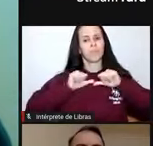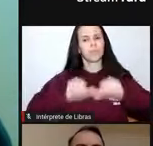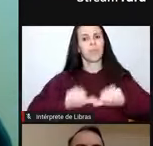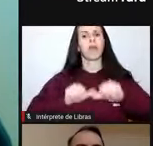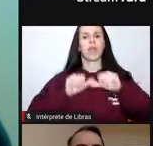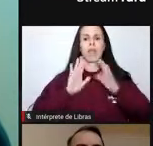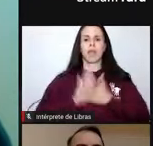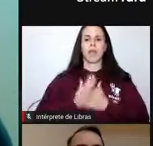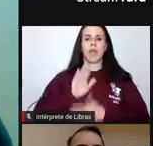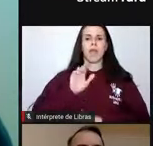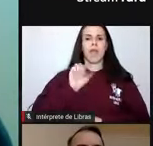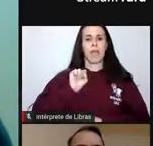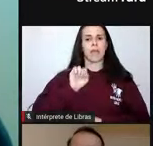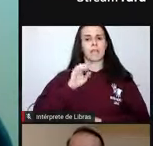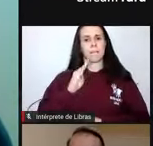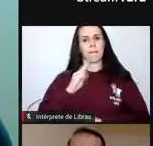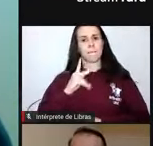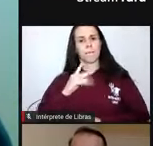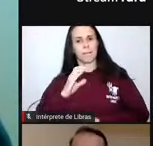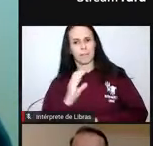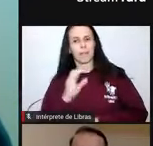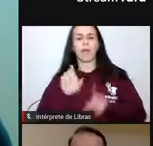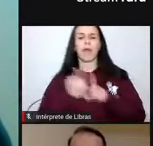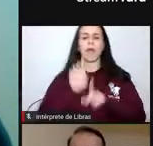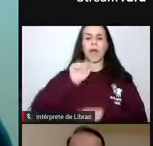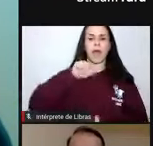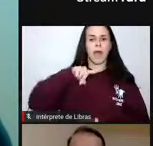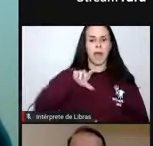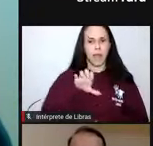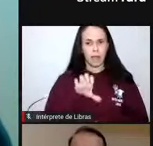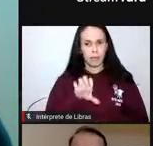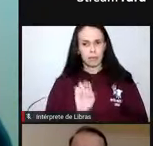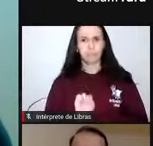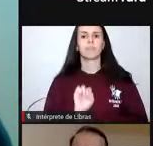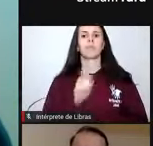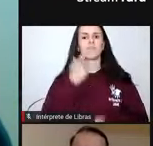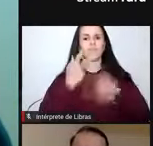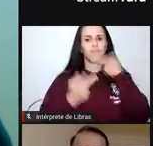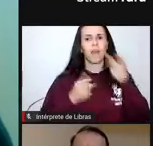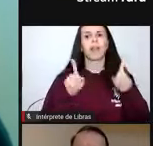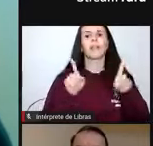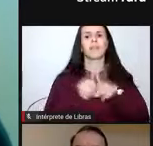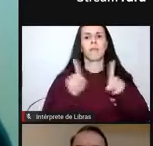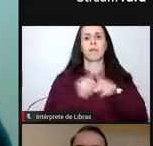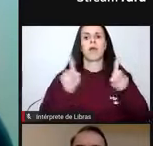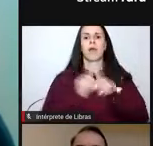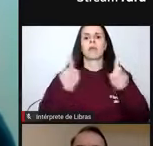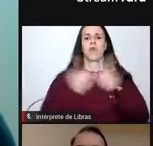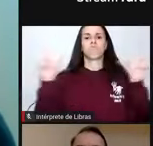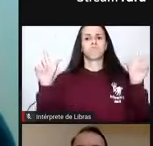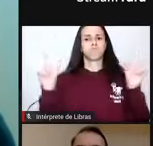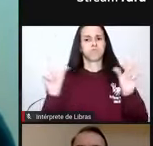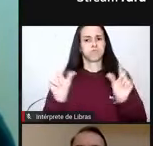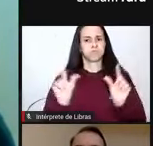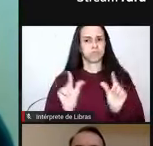SBPC, o Andes, que fala a respeito desse corte orçamentário, a redução